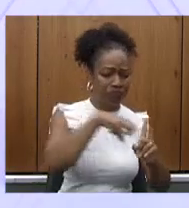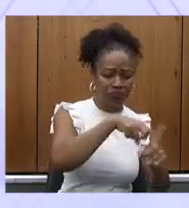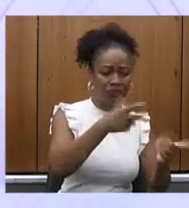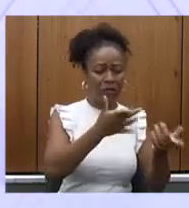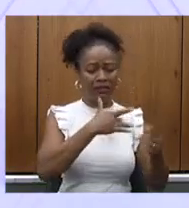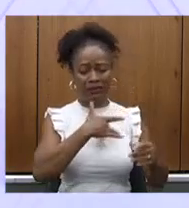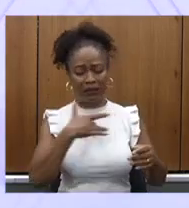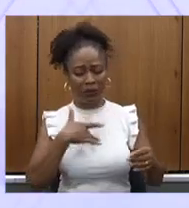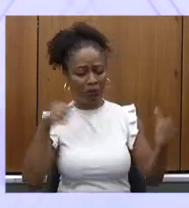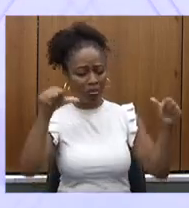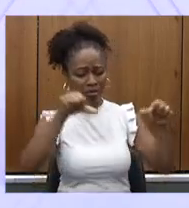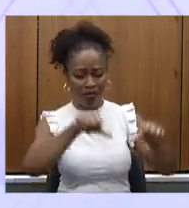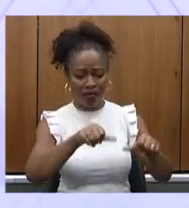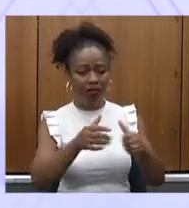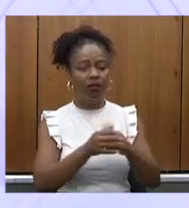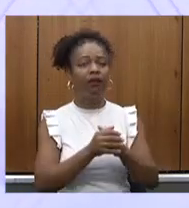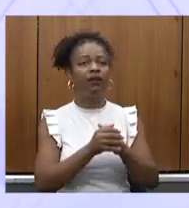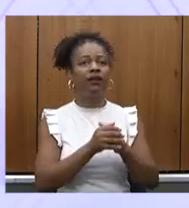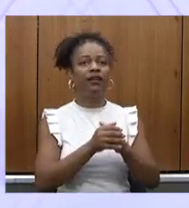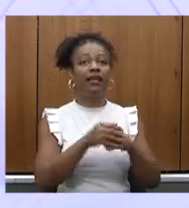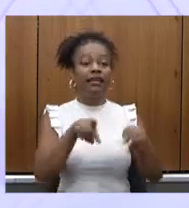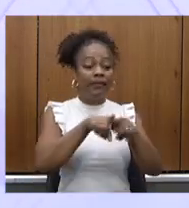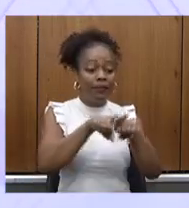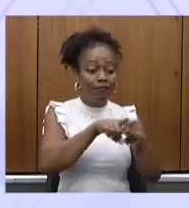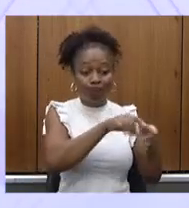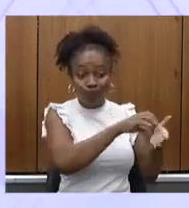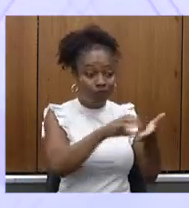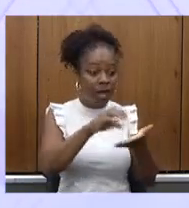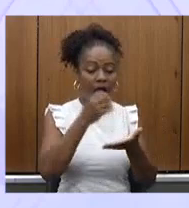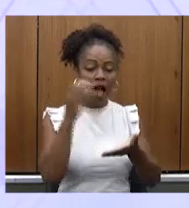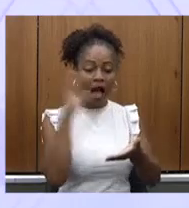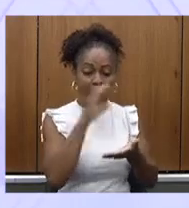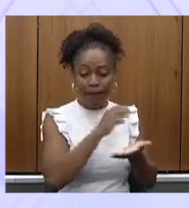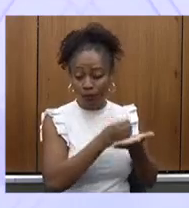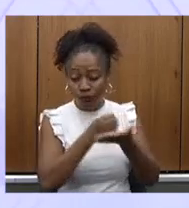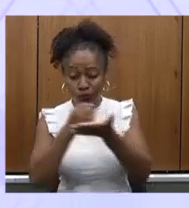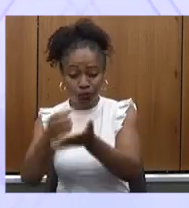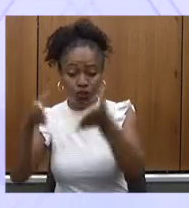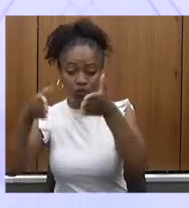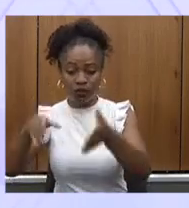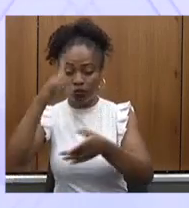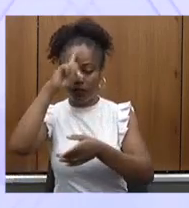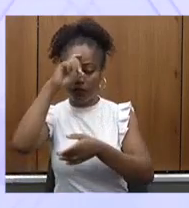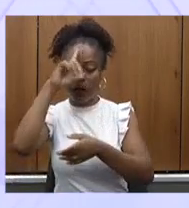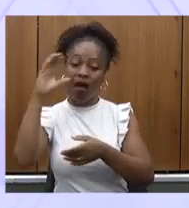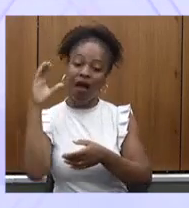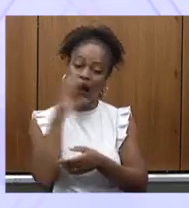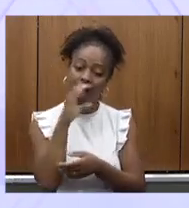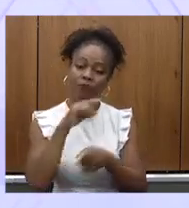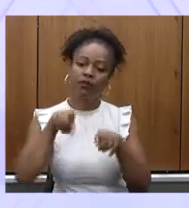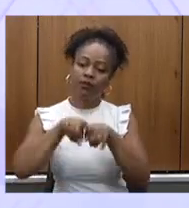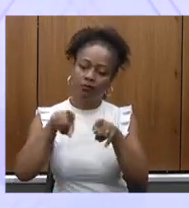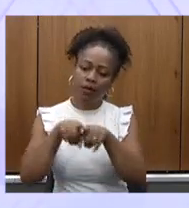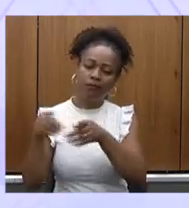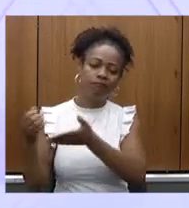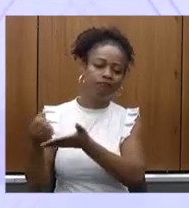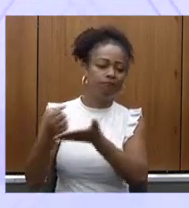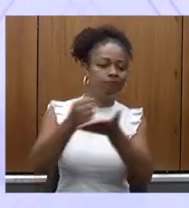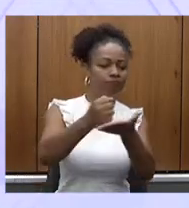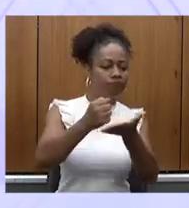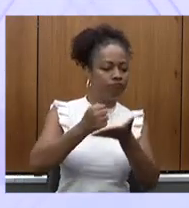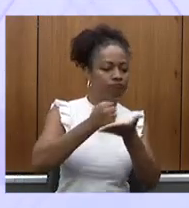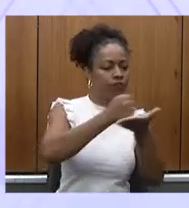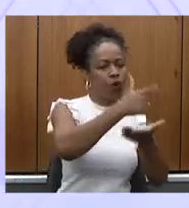de saúde, e diminuir o tempo resposta para que a gente possa fazer aquele atendimento inicial e também o transporte para os outros